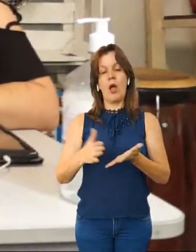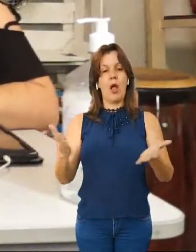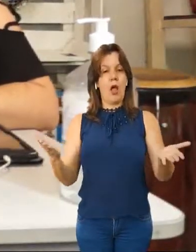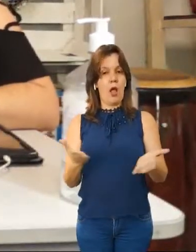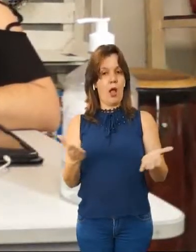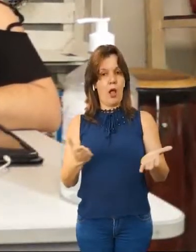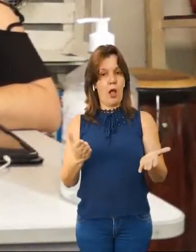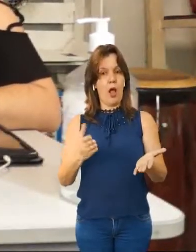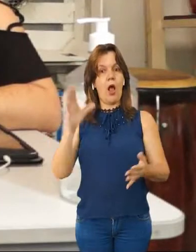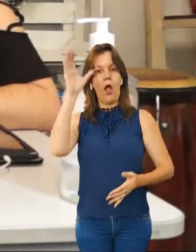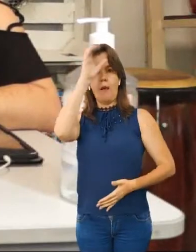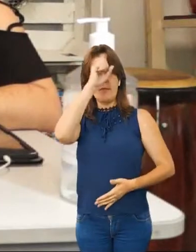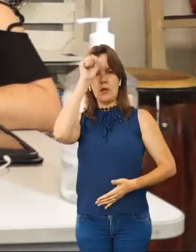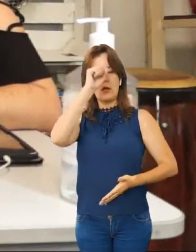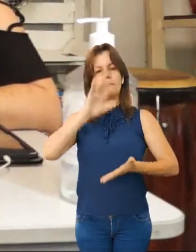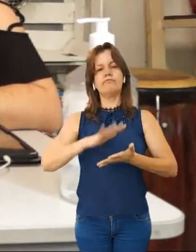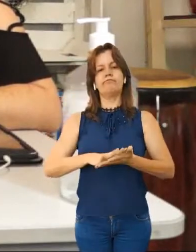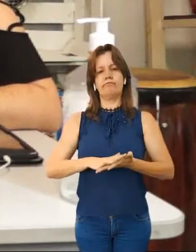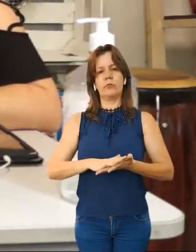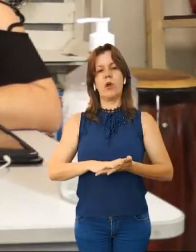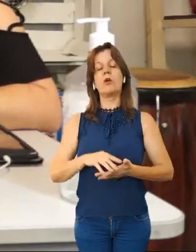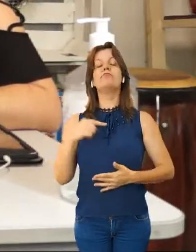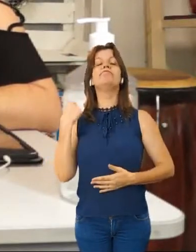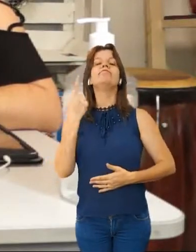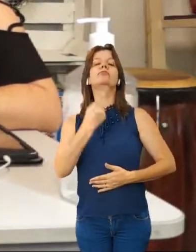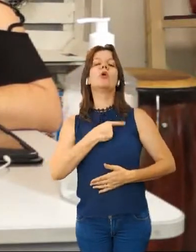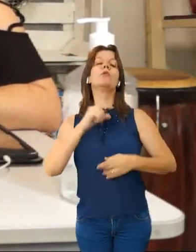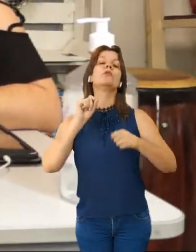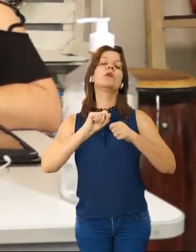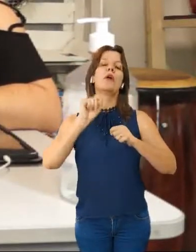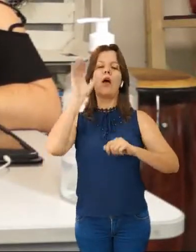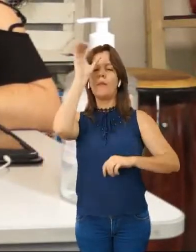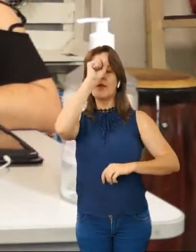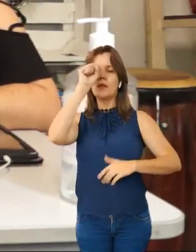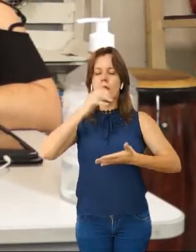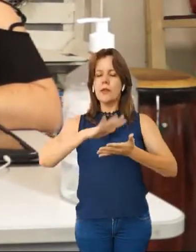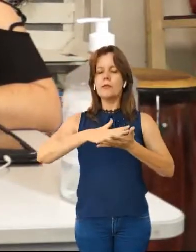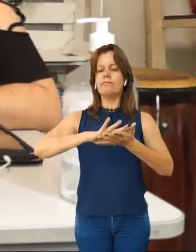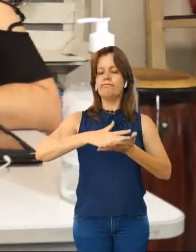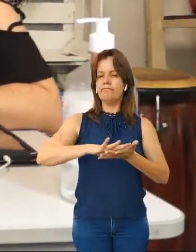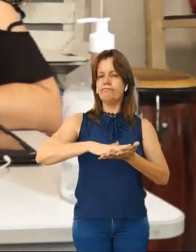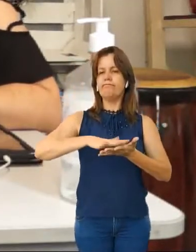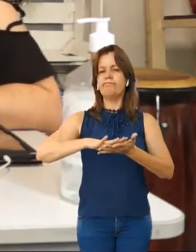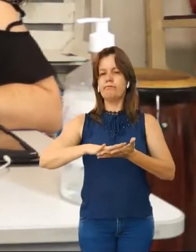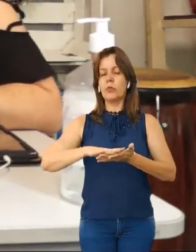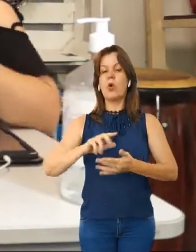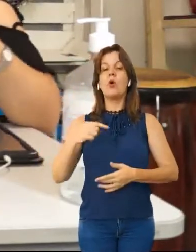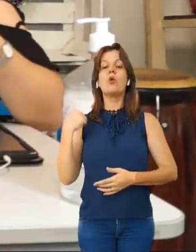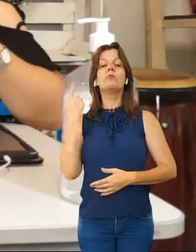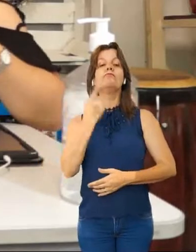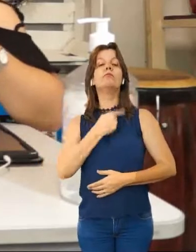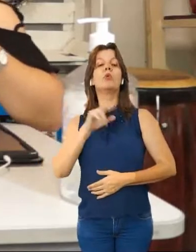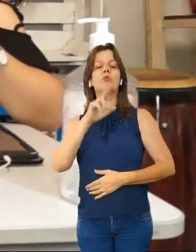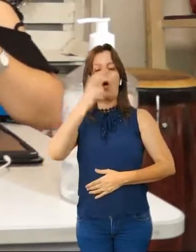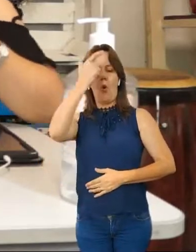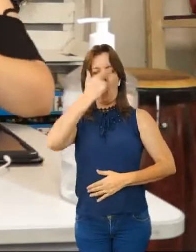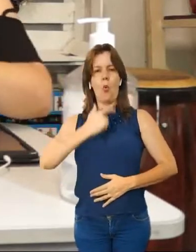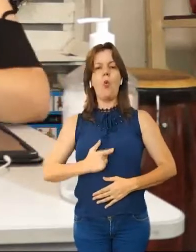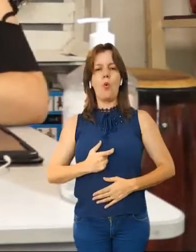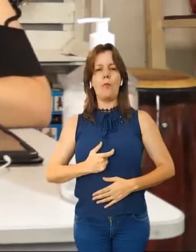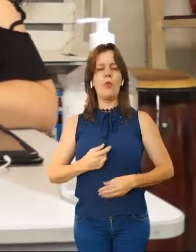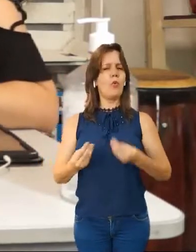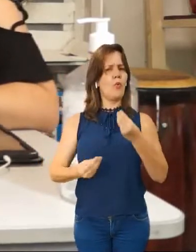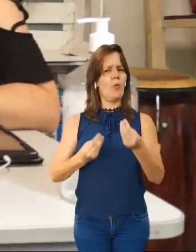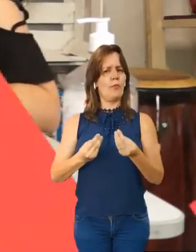aprendemos um pouco a respeito da história do samba, nós vamos aprender a tocar o samba. E para isso nós vamos usar o nosso próprio corpo.